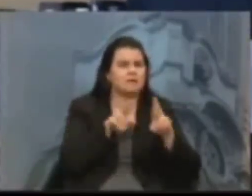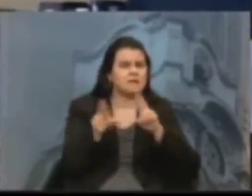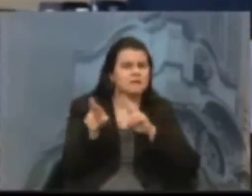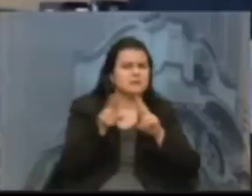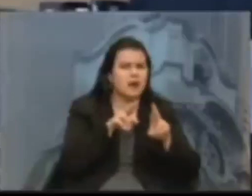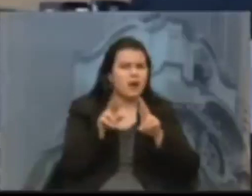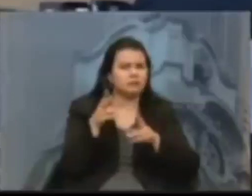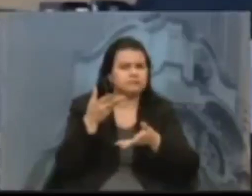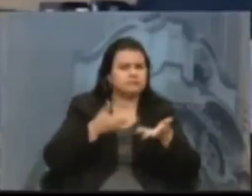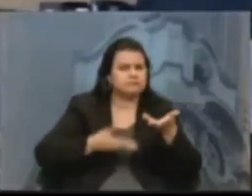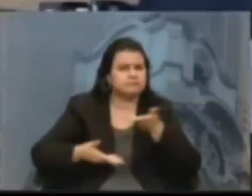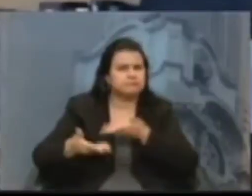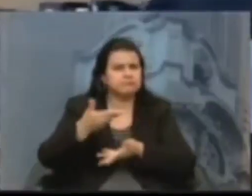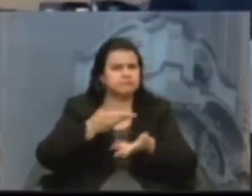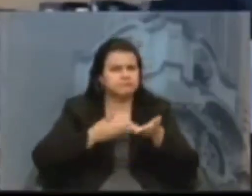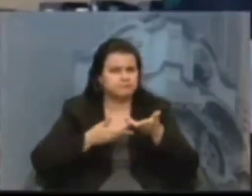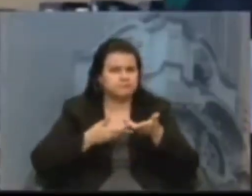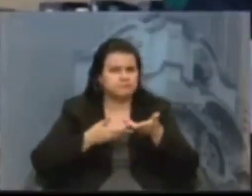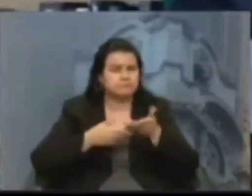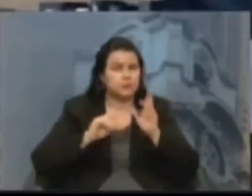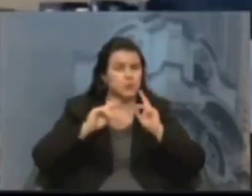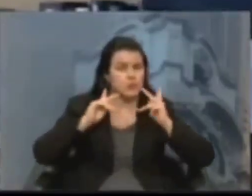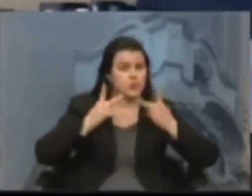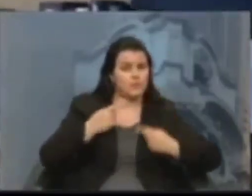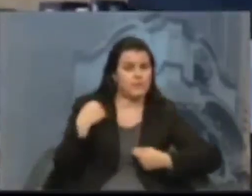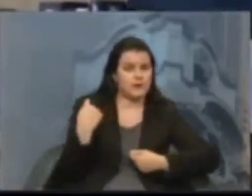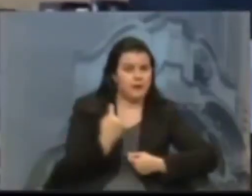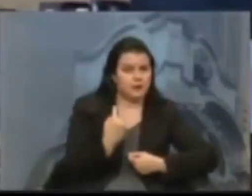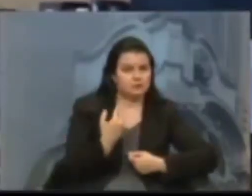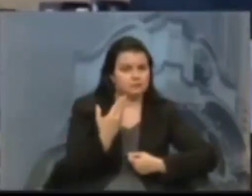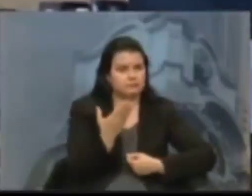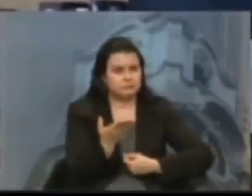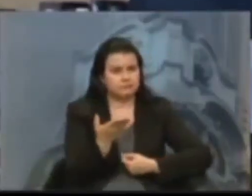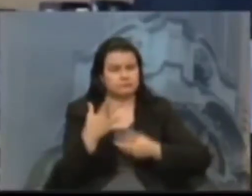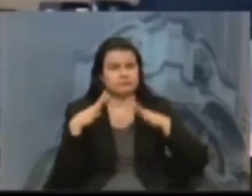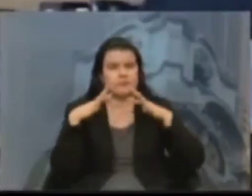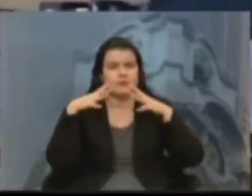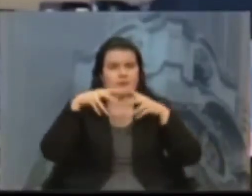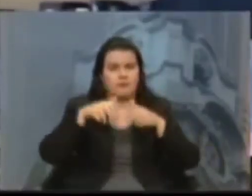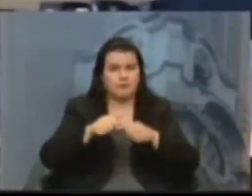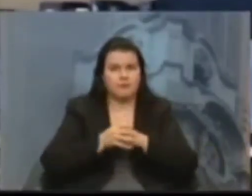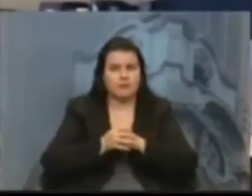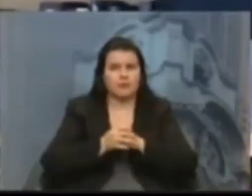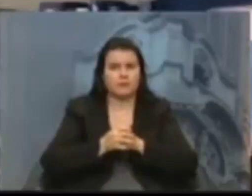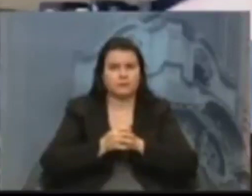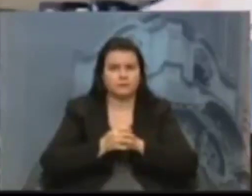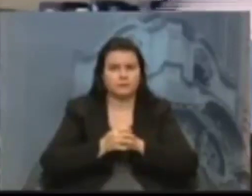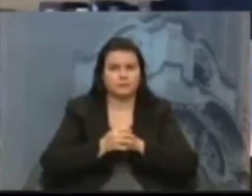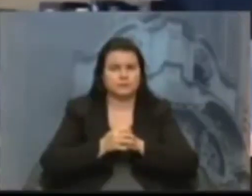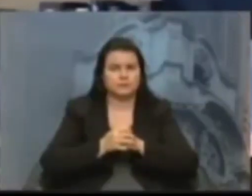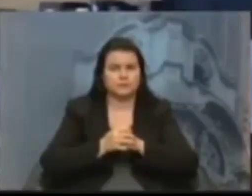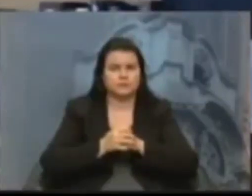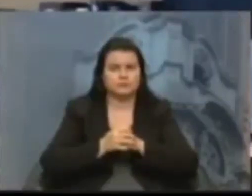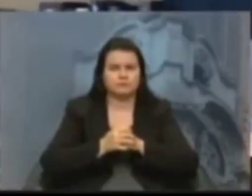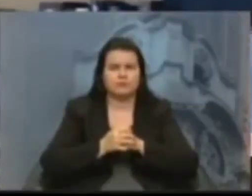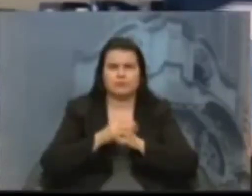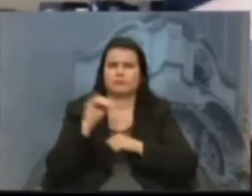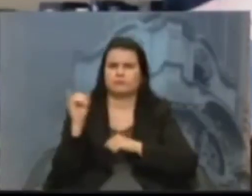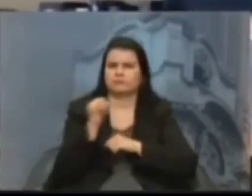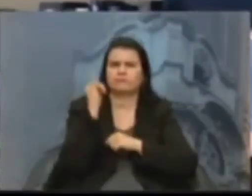simbiose, praticamente, entre seres humanos e animais, e isso é muito forte